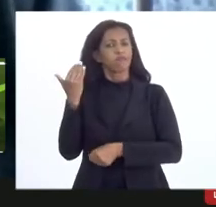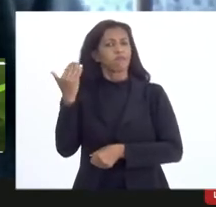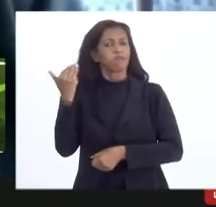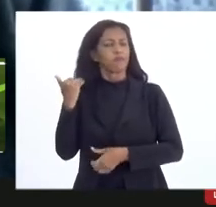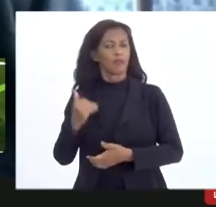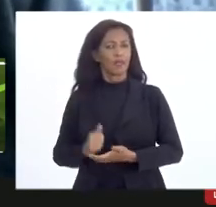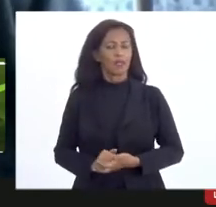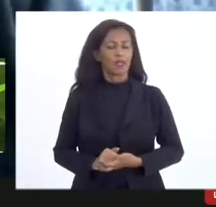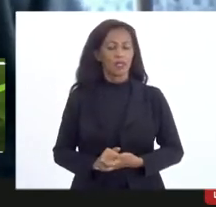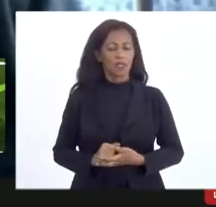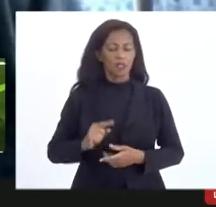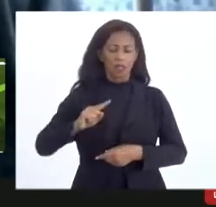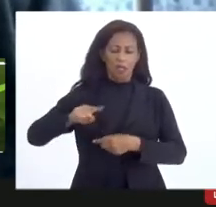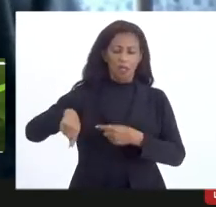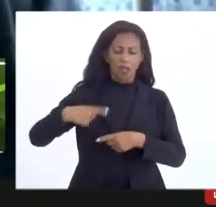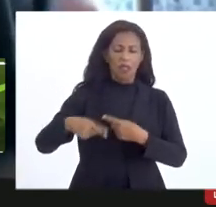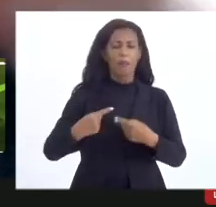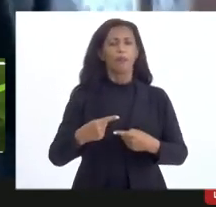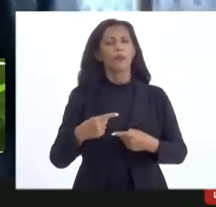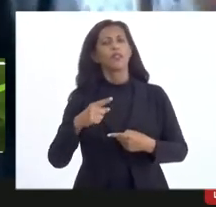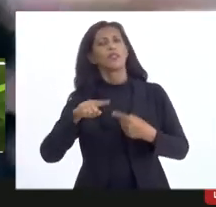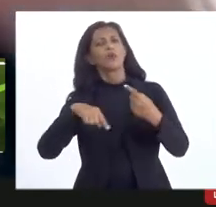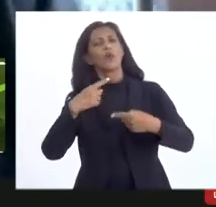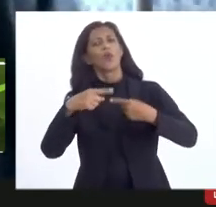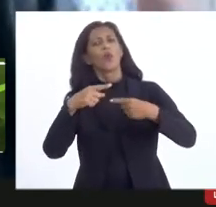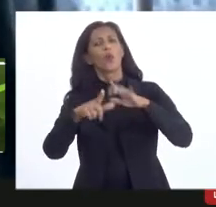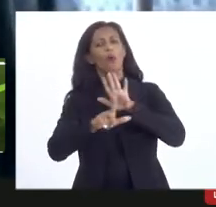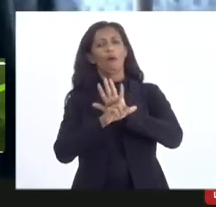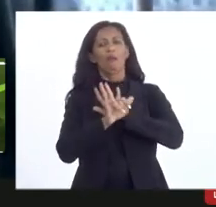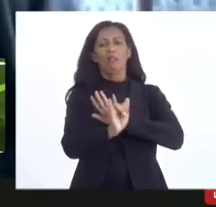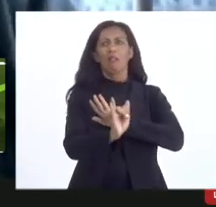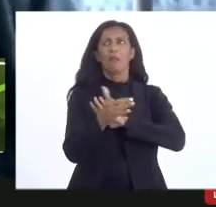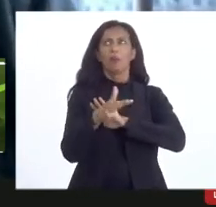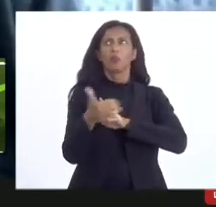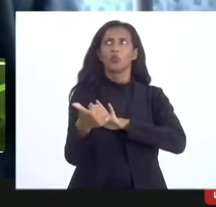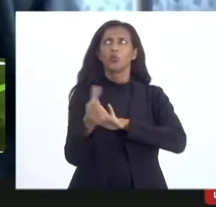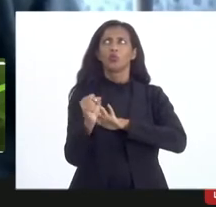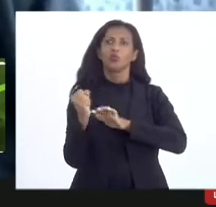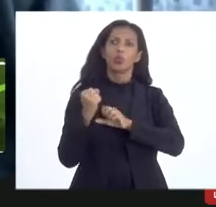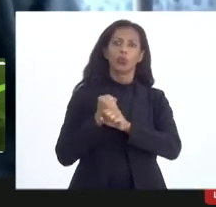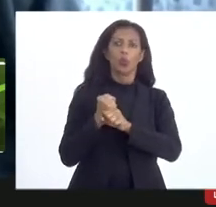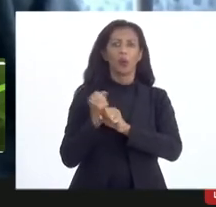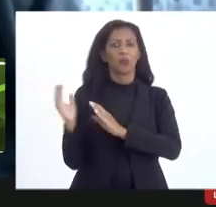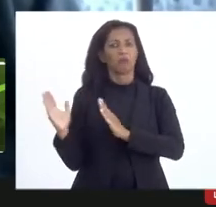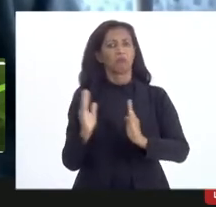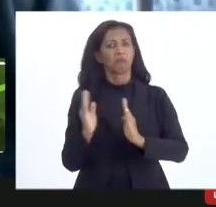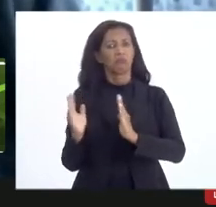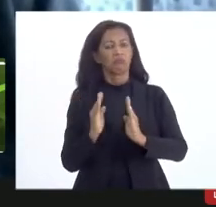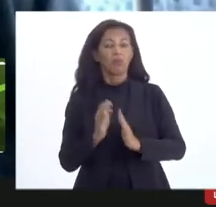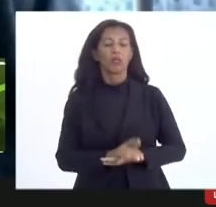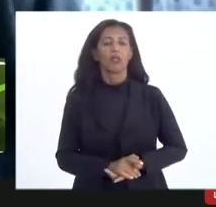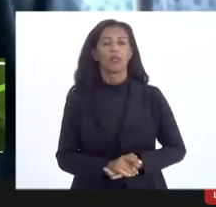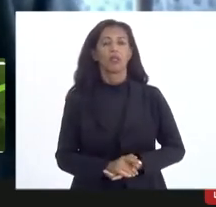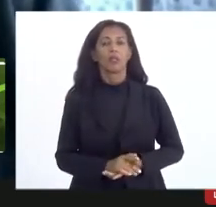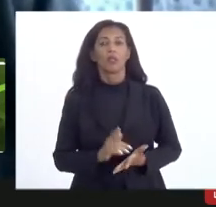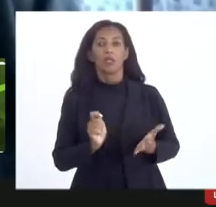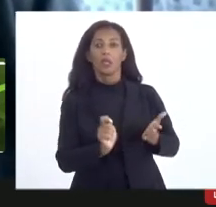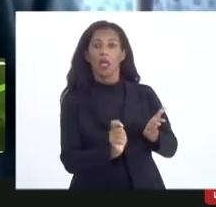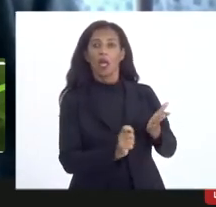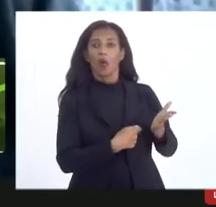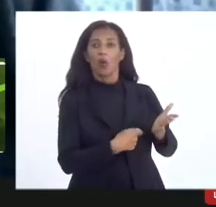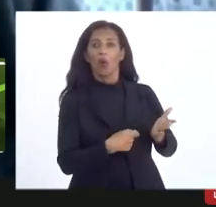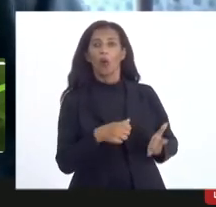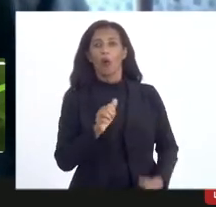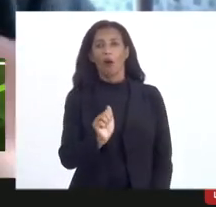Depois, eu também fiz uma outra lei, deve ter, sei lá, uns 18 anos, que é a coautora do André